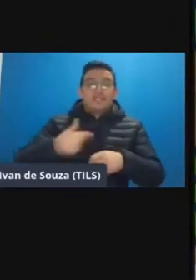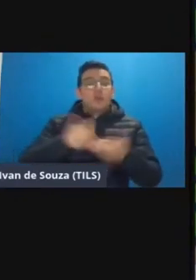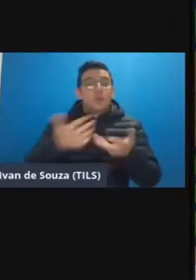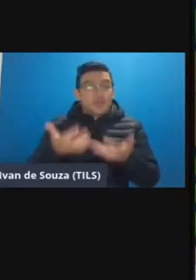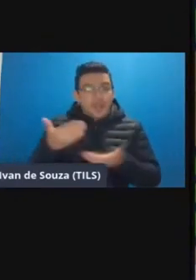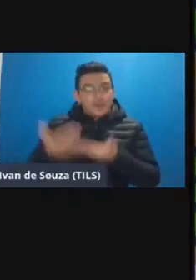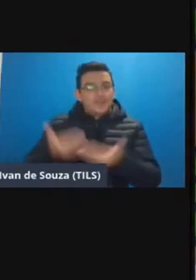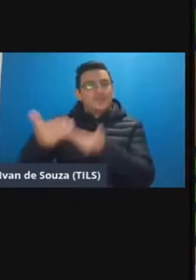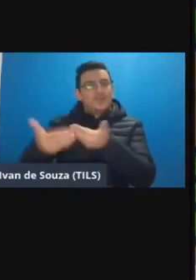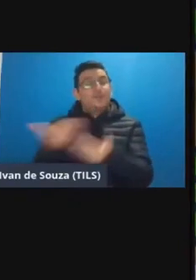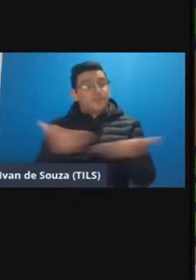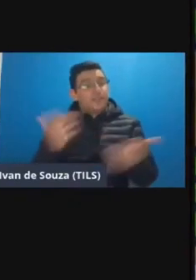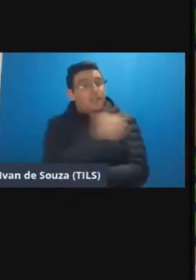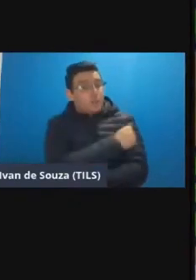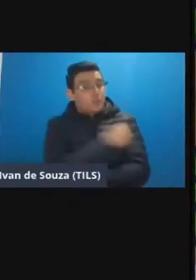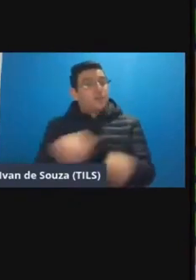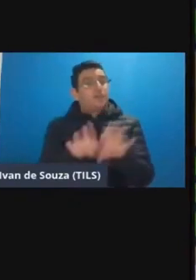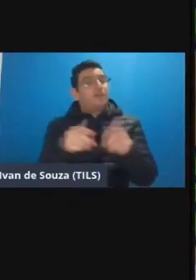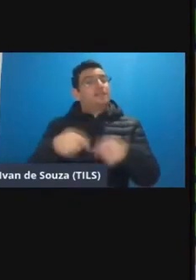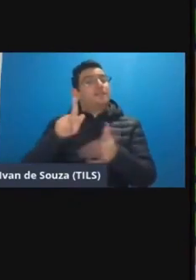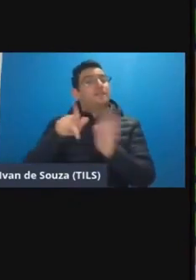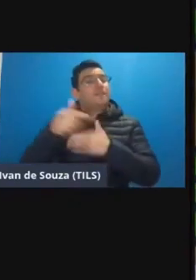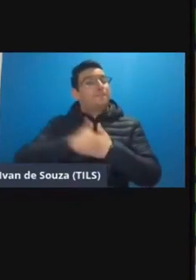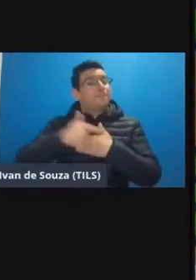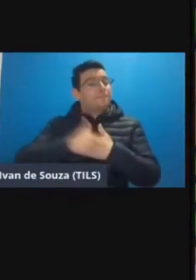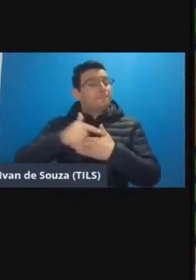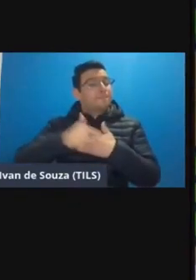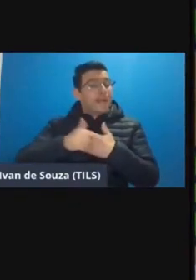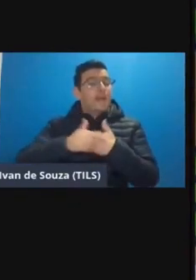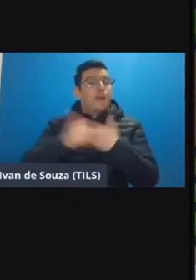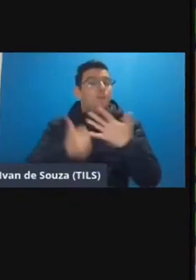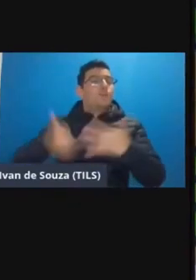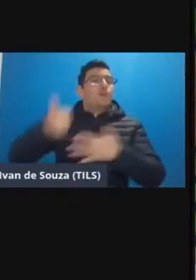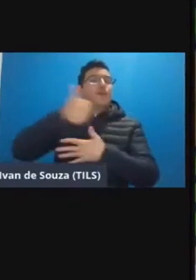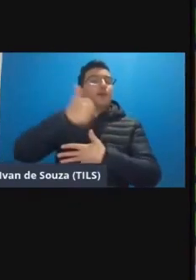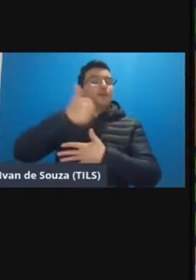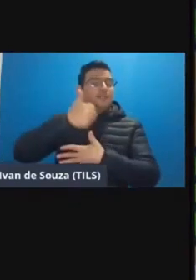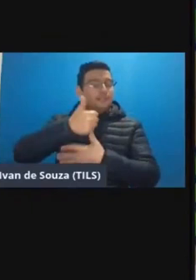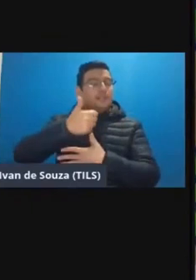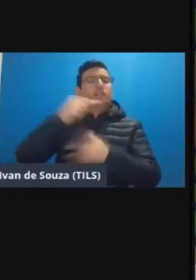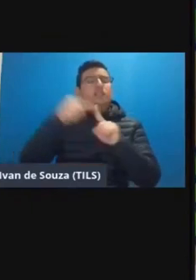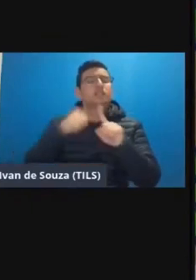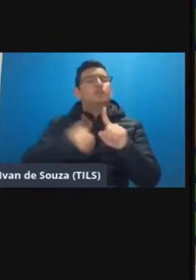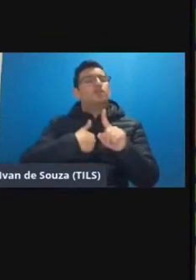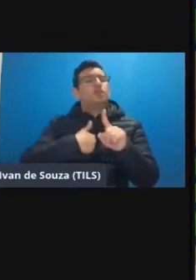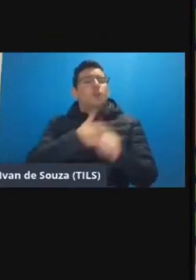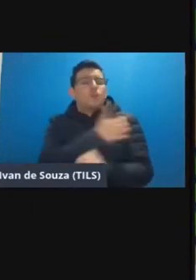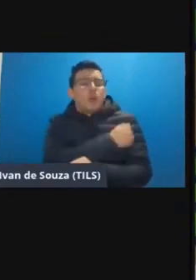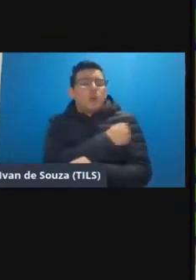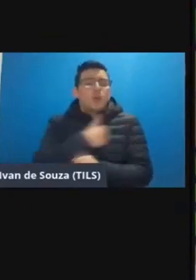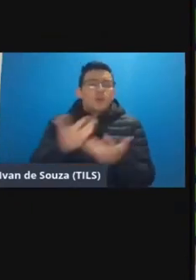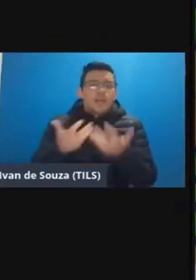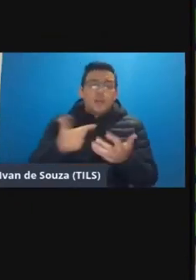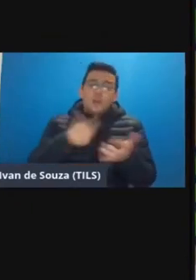desenvolver e os estudantes também precisam assumir esse papel de protagonismo eles precisam pensar que tipo de estudante eu quero ser né eu quero ser